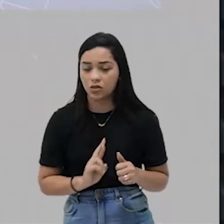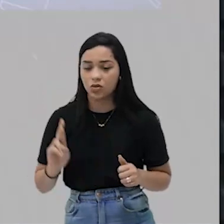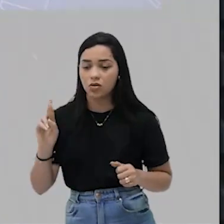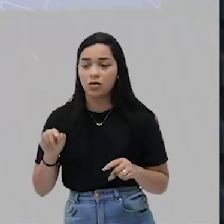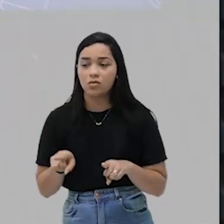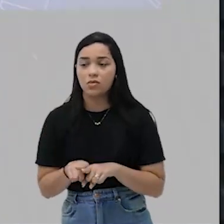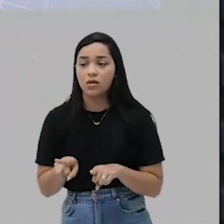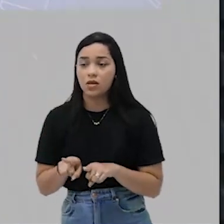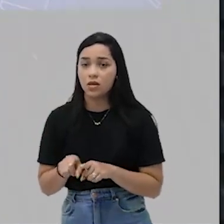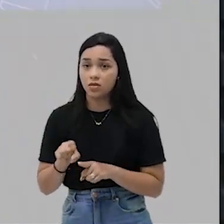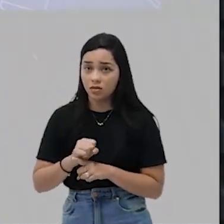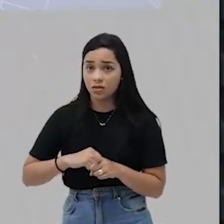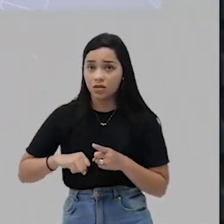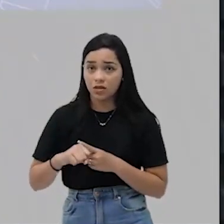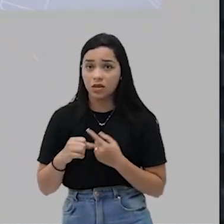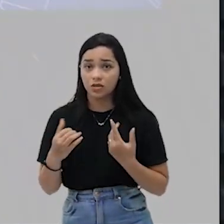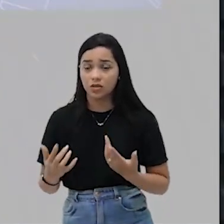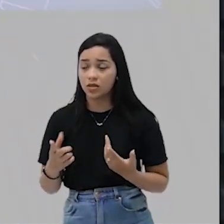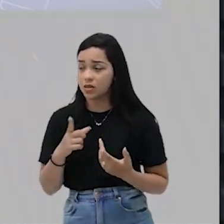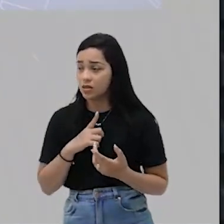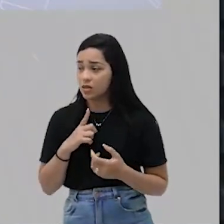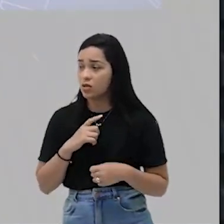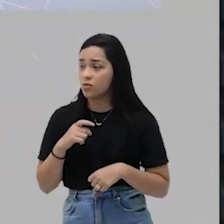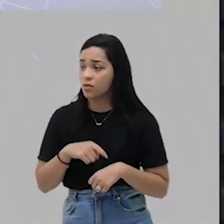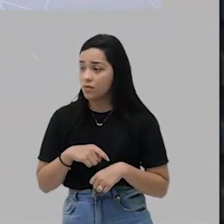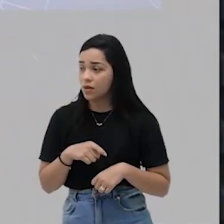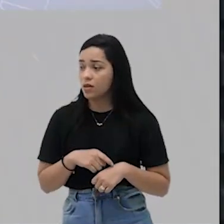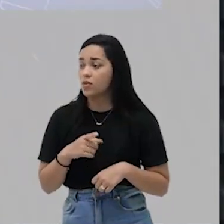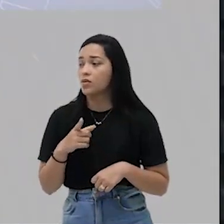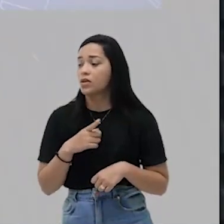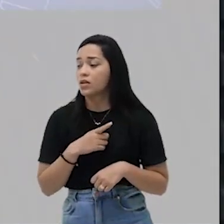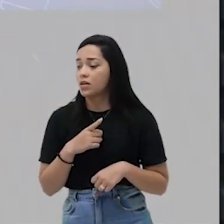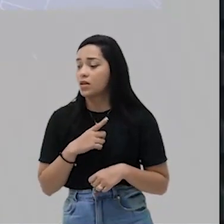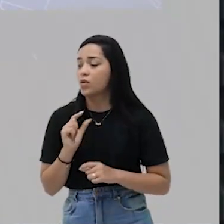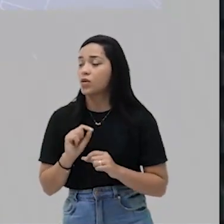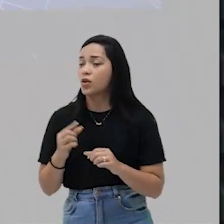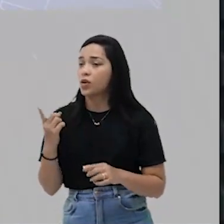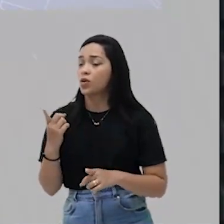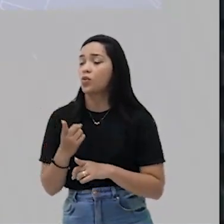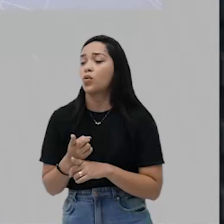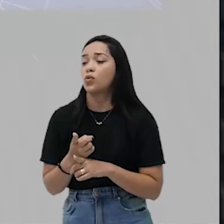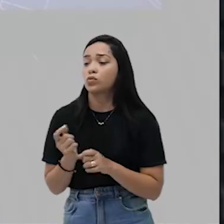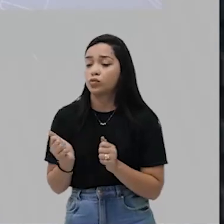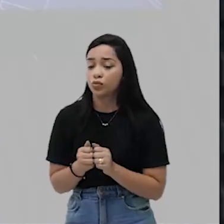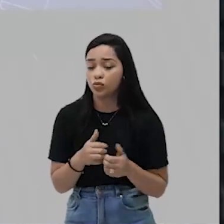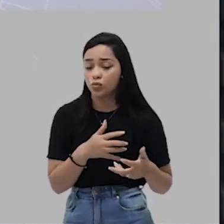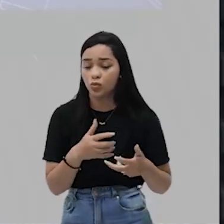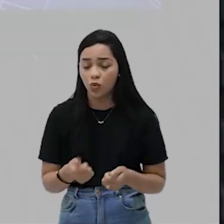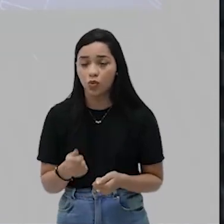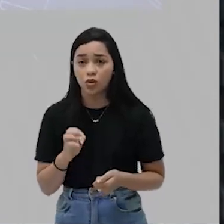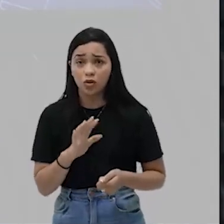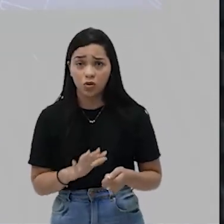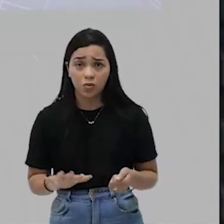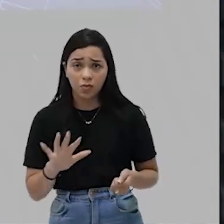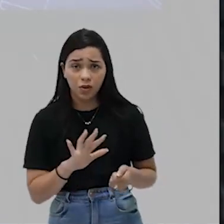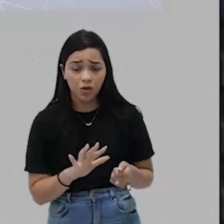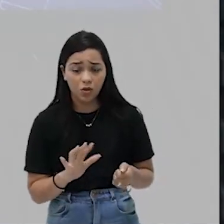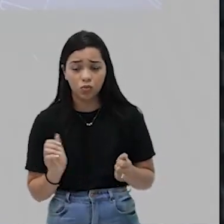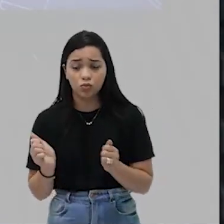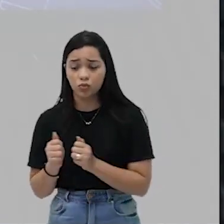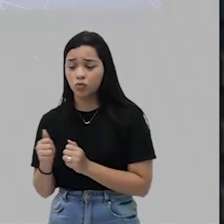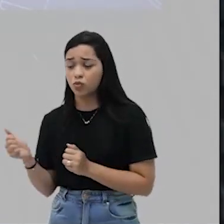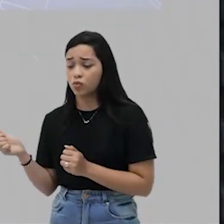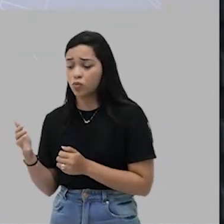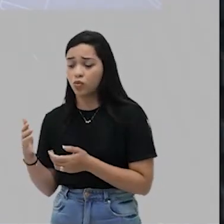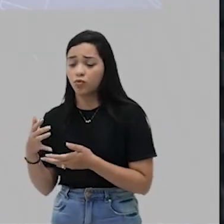A sociedade ocidental, no momento em que se tem o encontro do mundo europeu com o